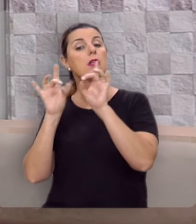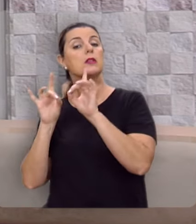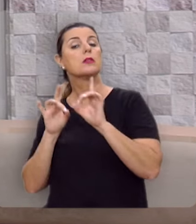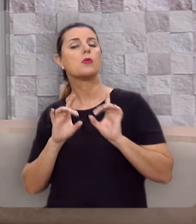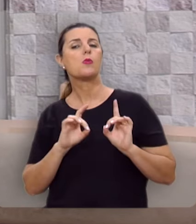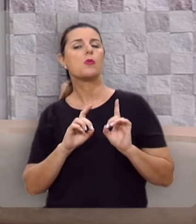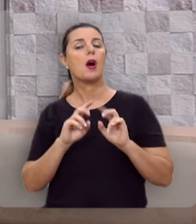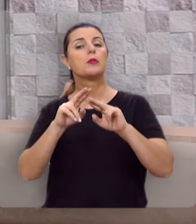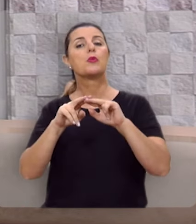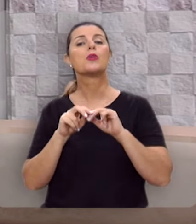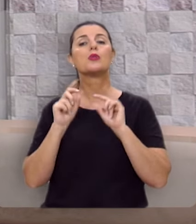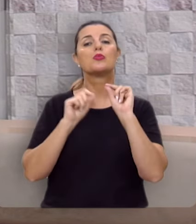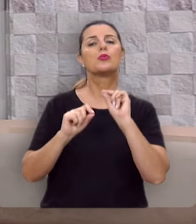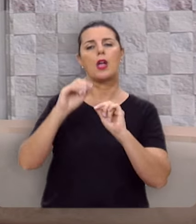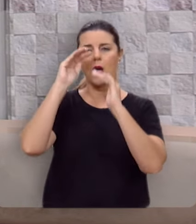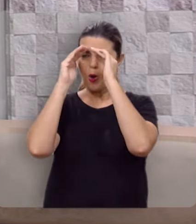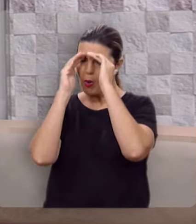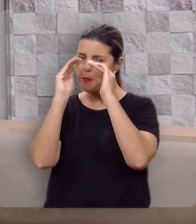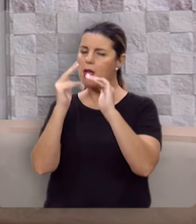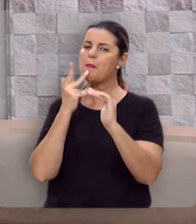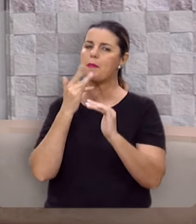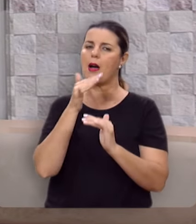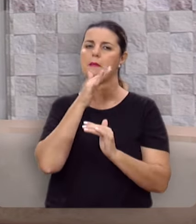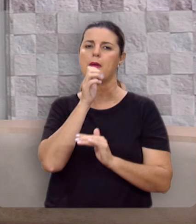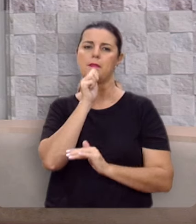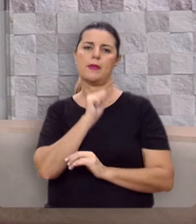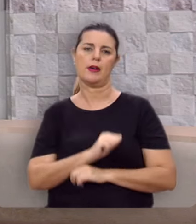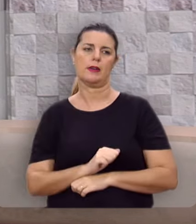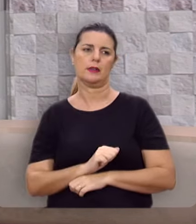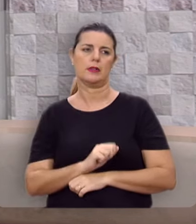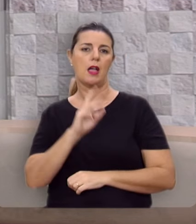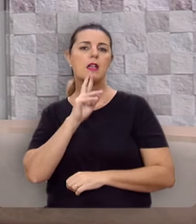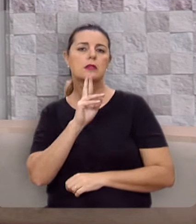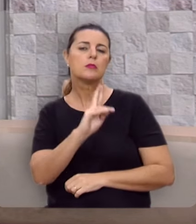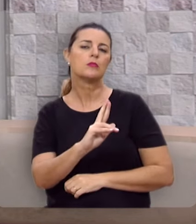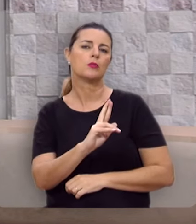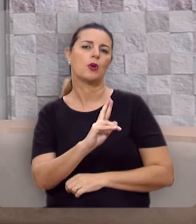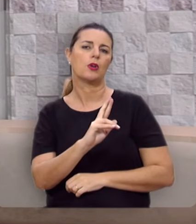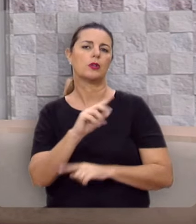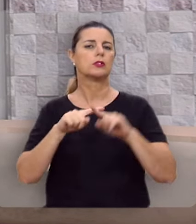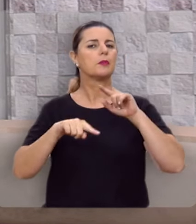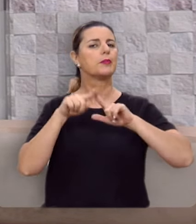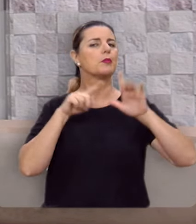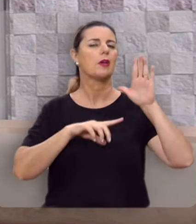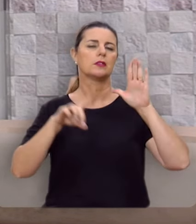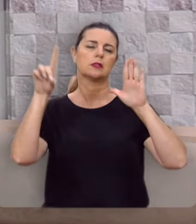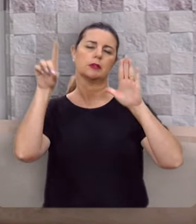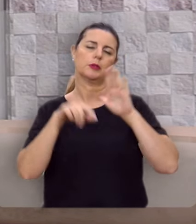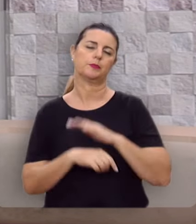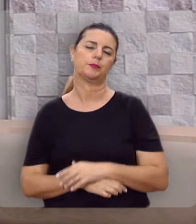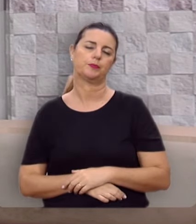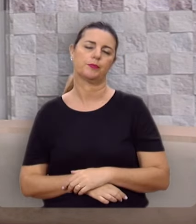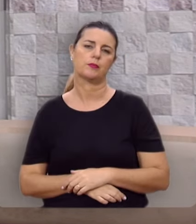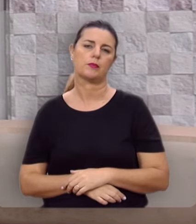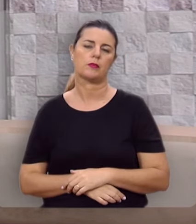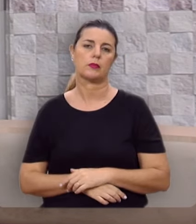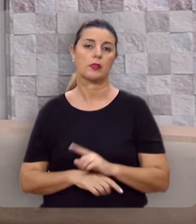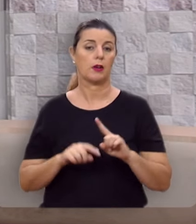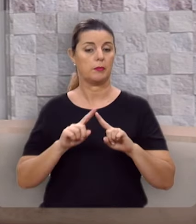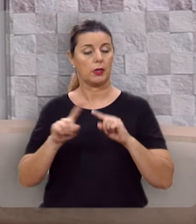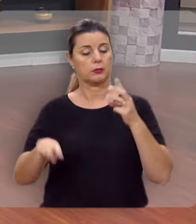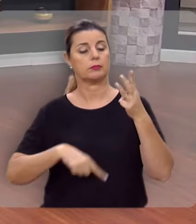especiais, como fruto da obediência aos pais e como resultado da promessa divina.